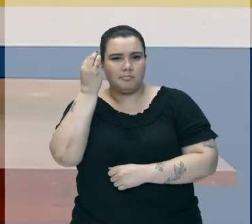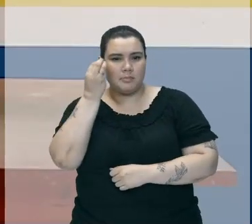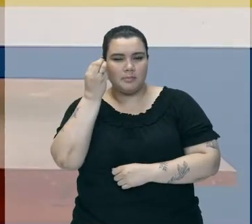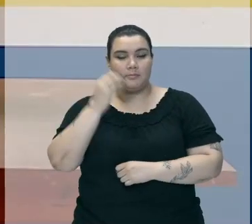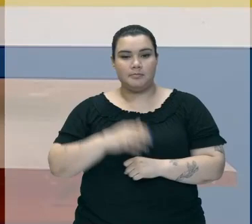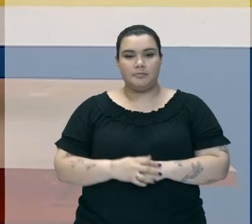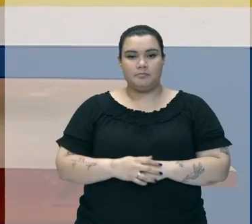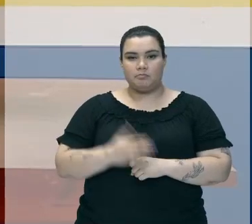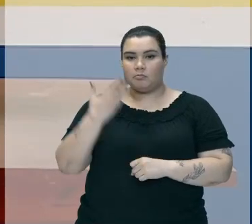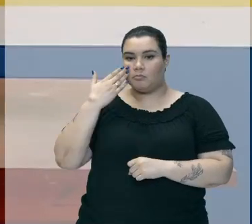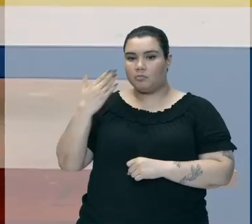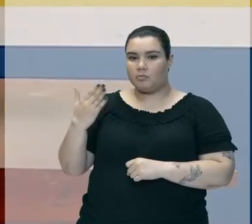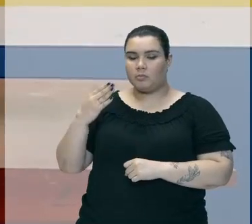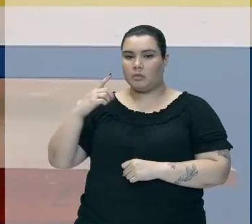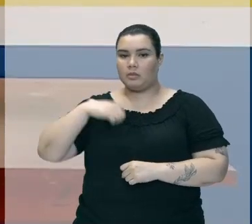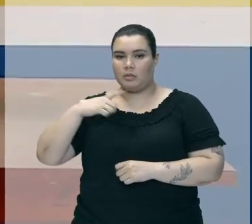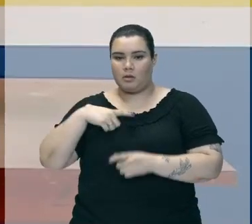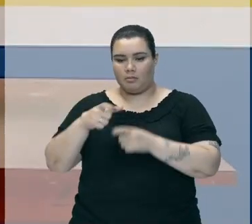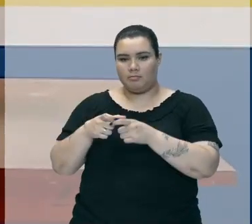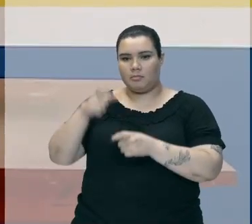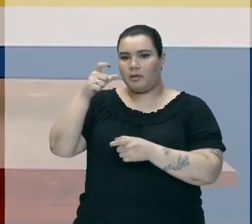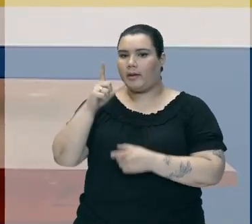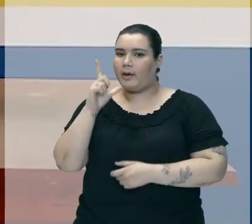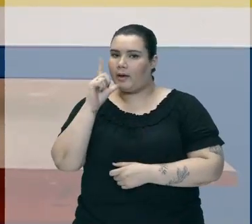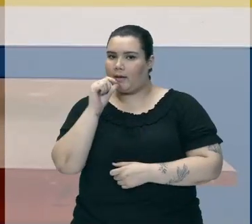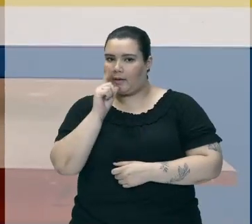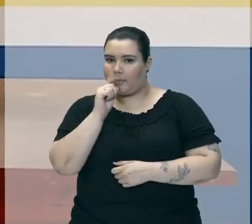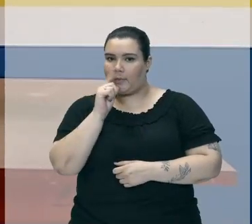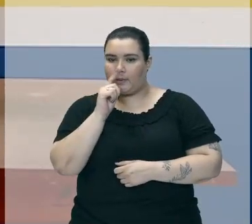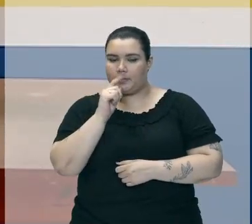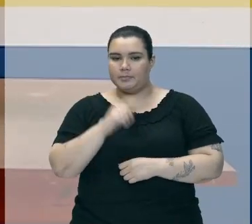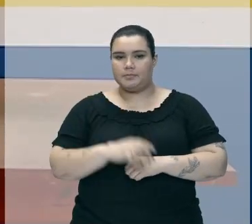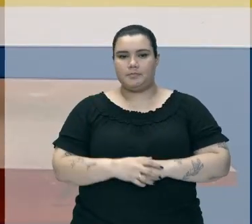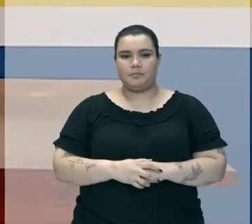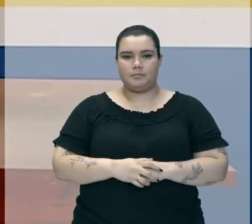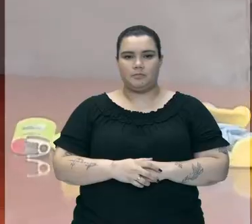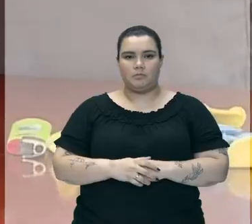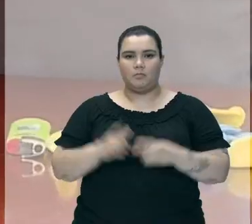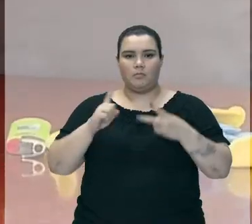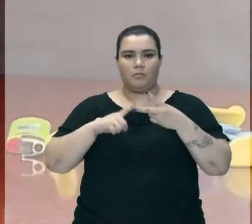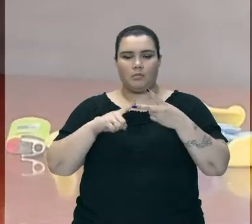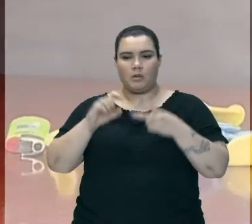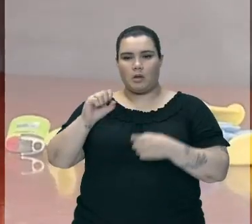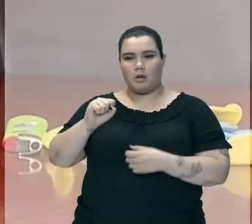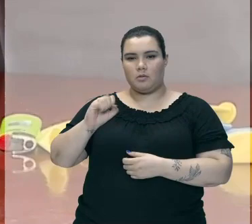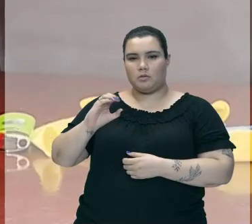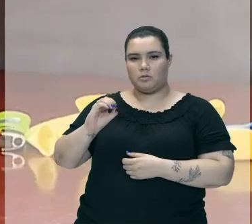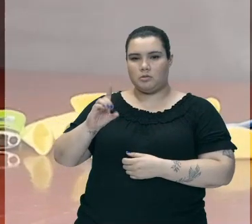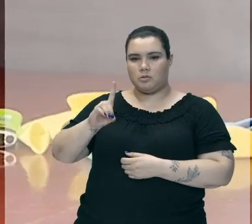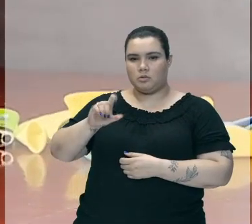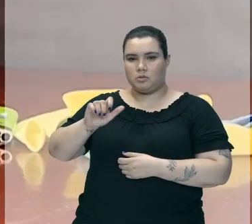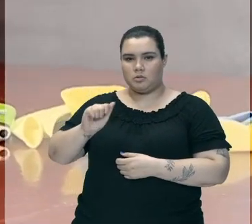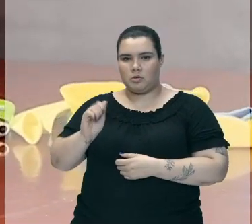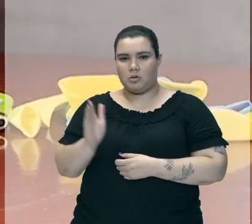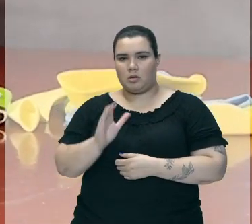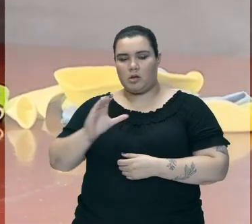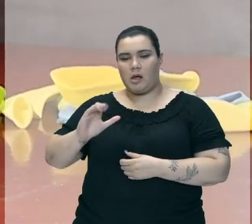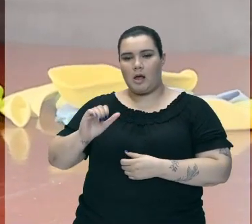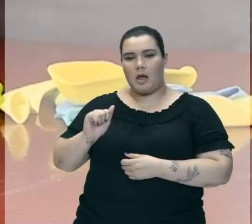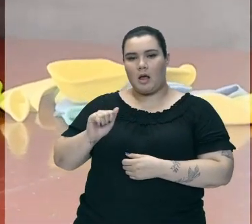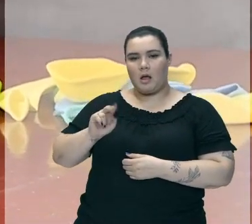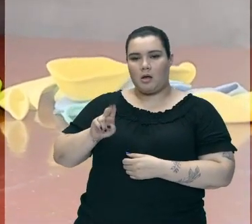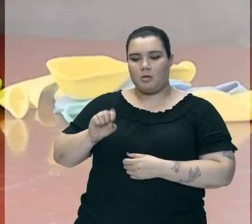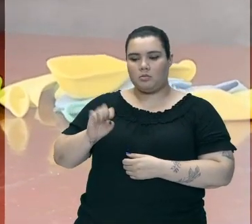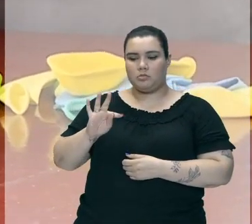Nós Temos Aqui É Água Então Nesta Garrafa Tem Água Nós Temos Aqui Soda Cáustica Que Você Pode